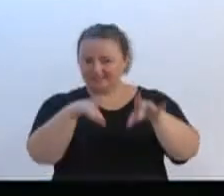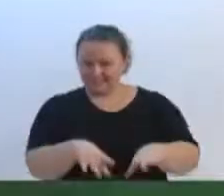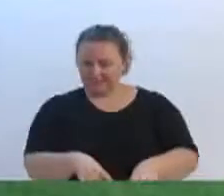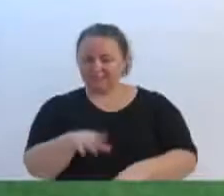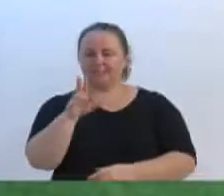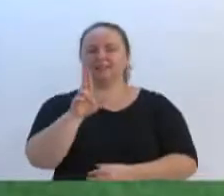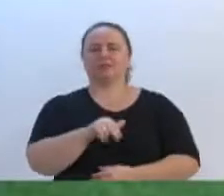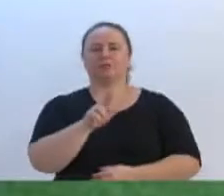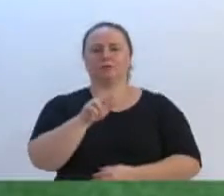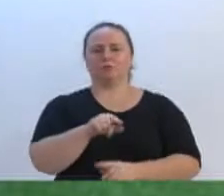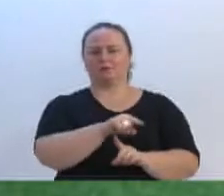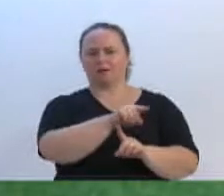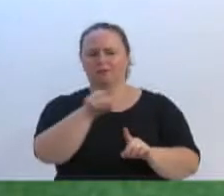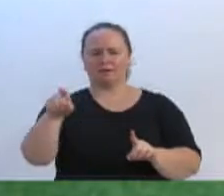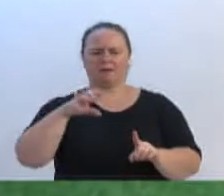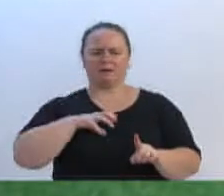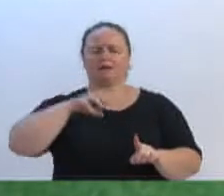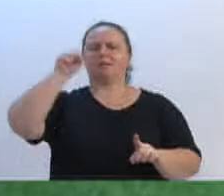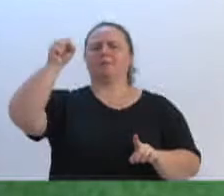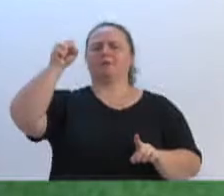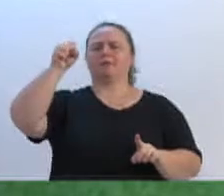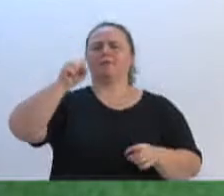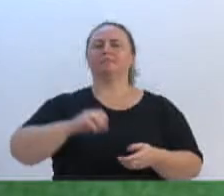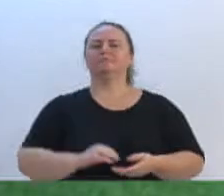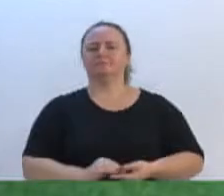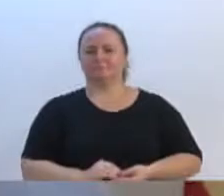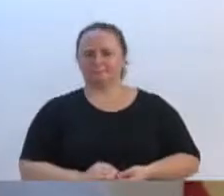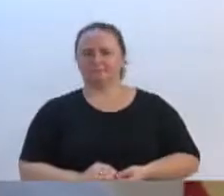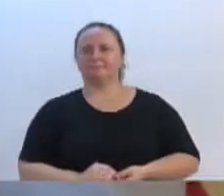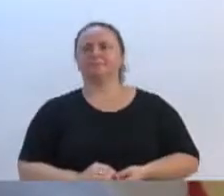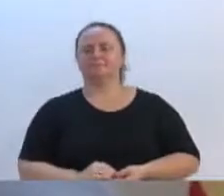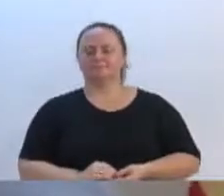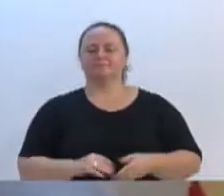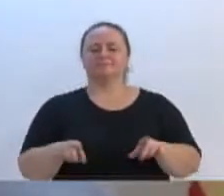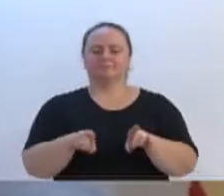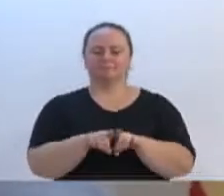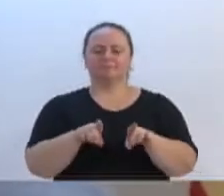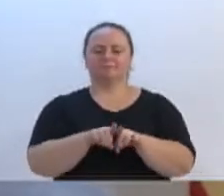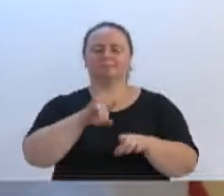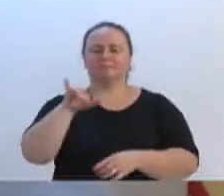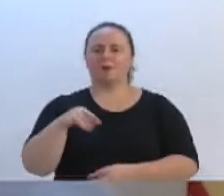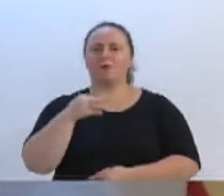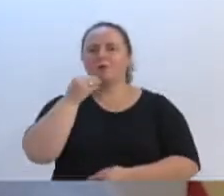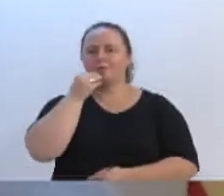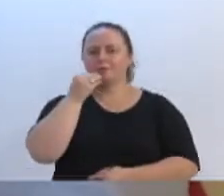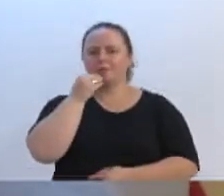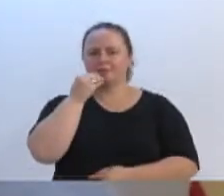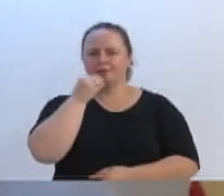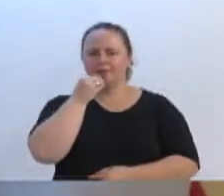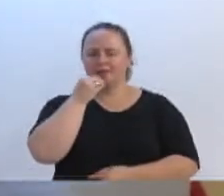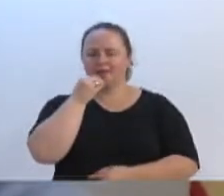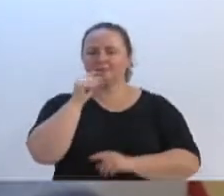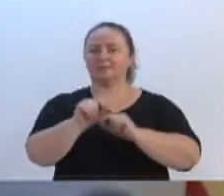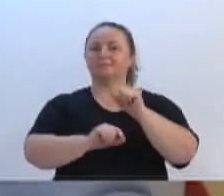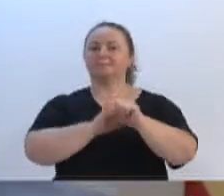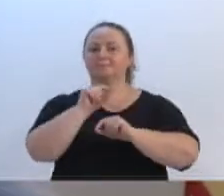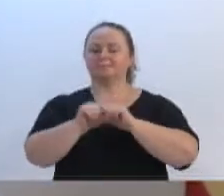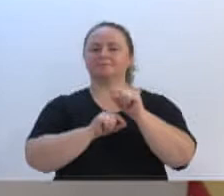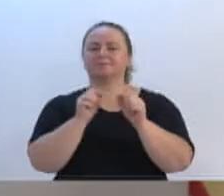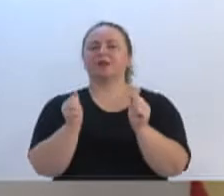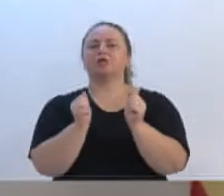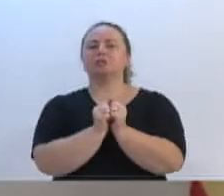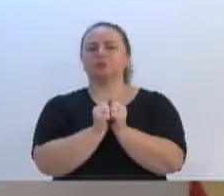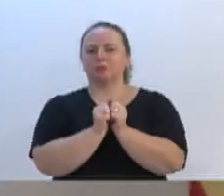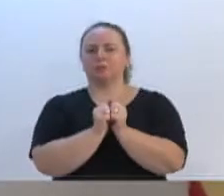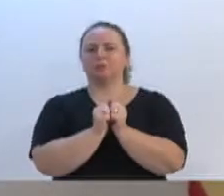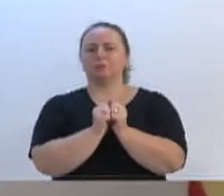Vocês são campeãs sempre. Quero dizer, senhores, também que tive a oportunidade de participar do Pirão